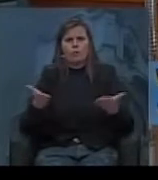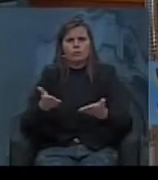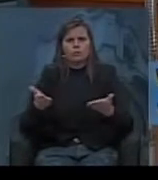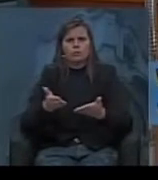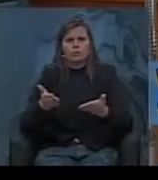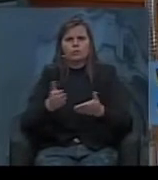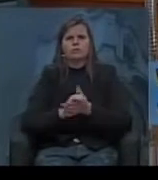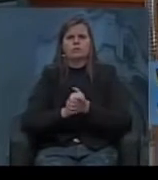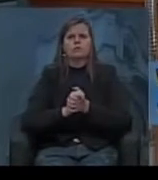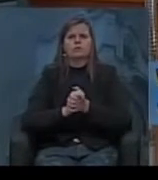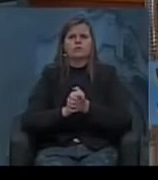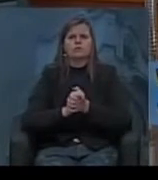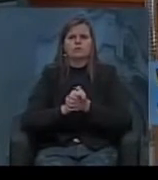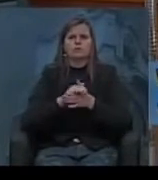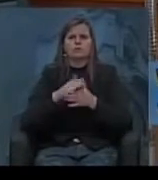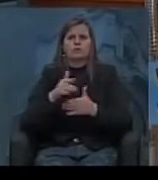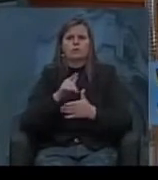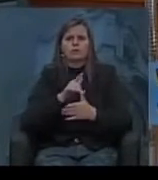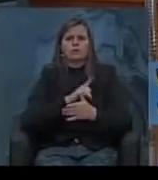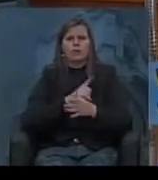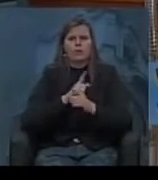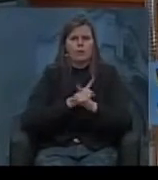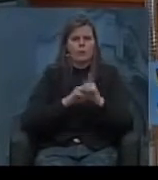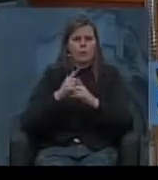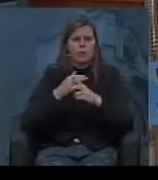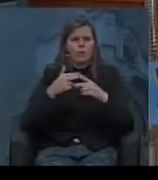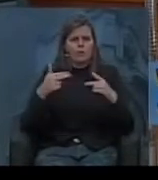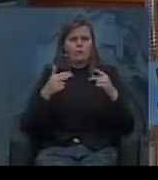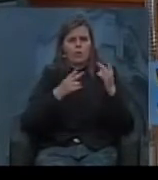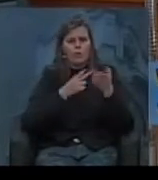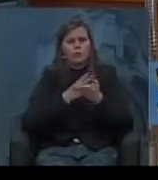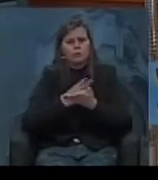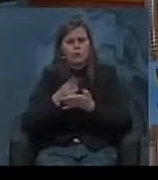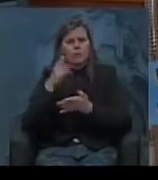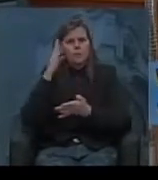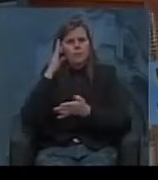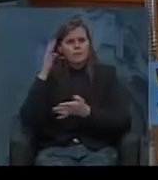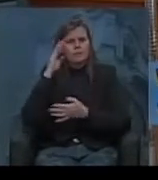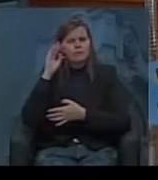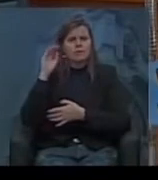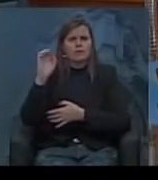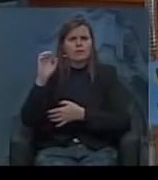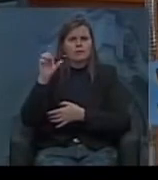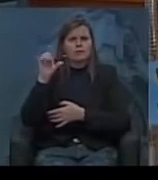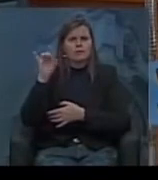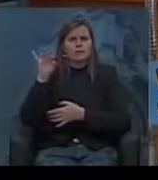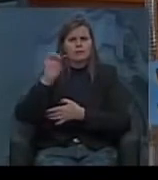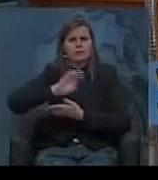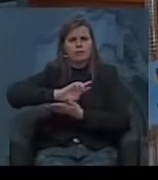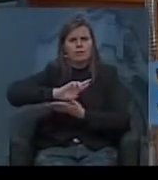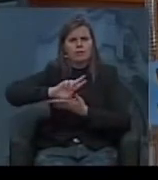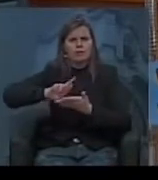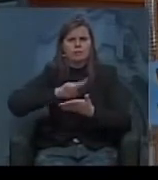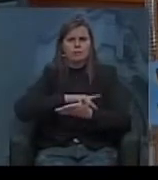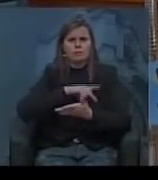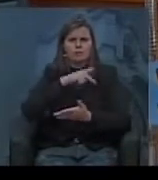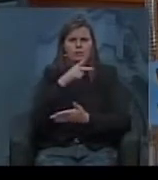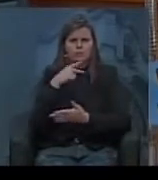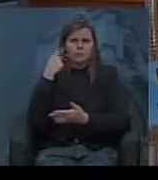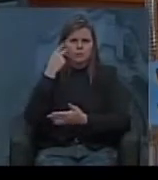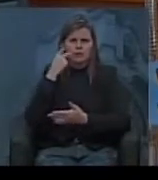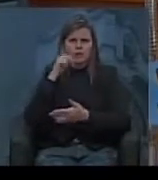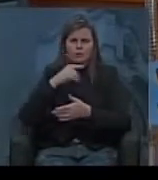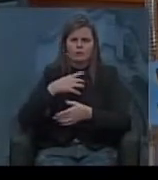governos nos apoiou então tem elementos de continuidade do pensamento da elite em vários partidos políticos eu acho que uma das expressões